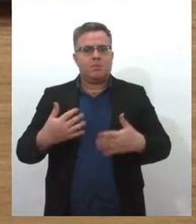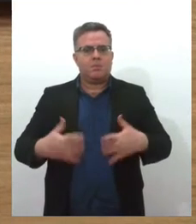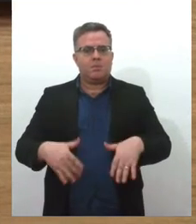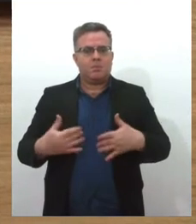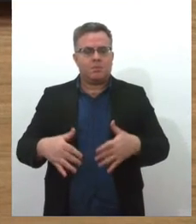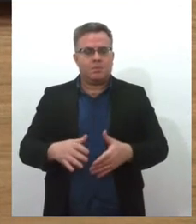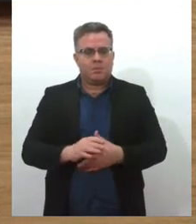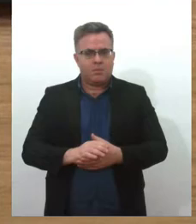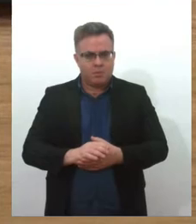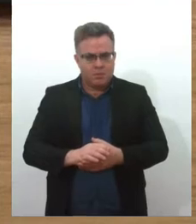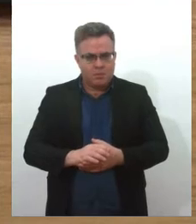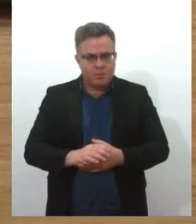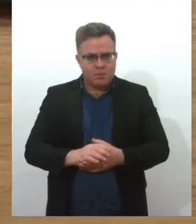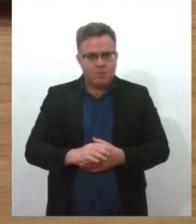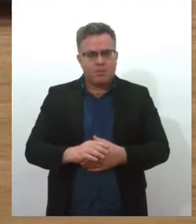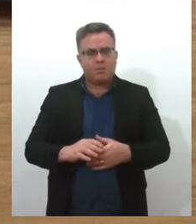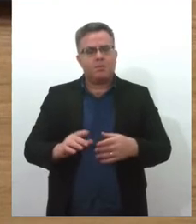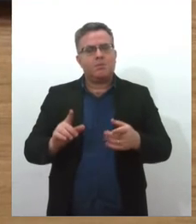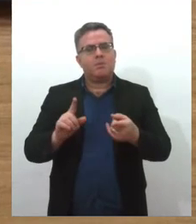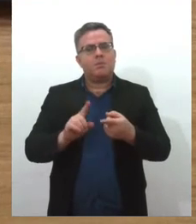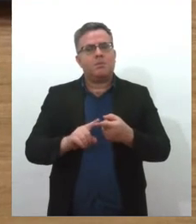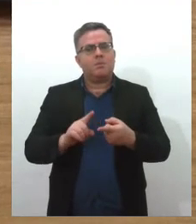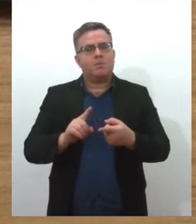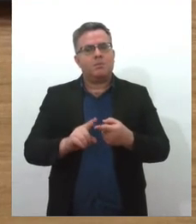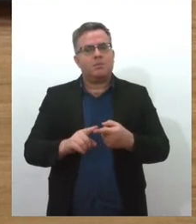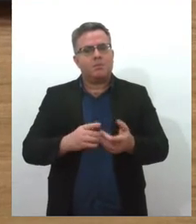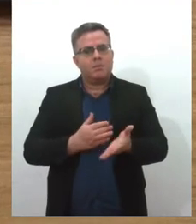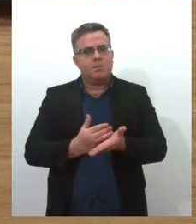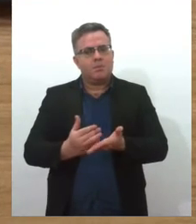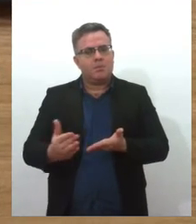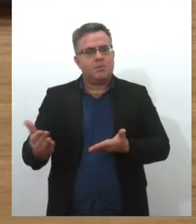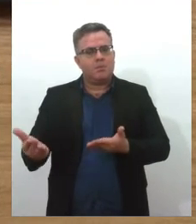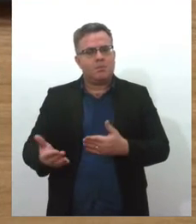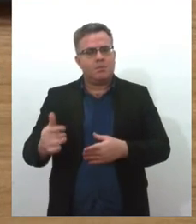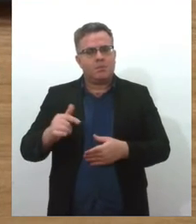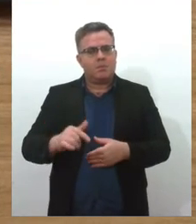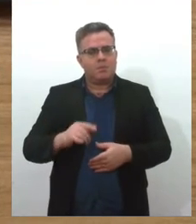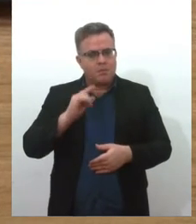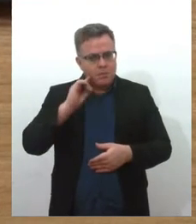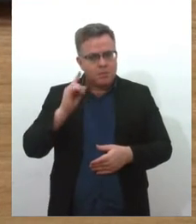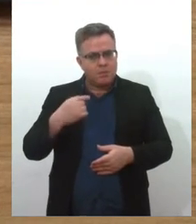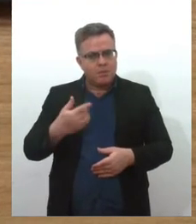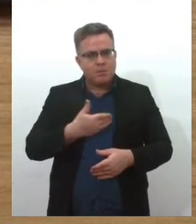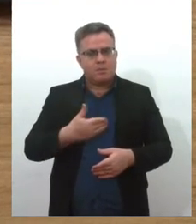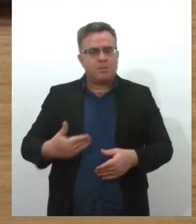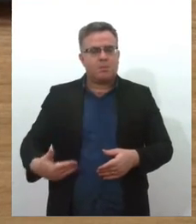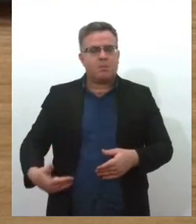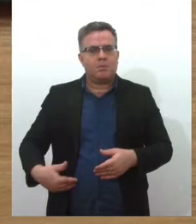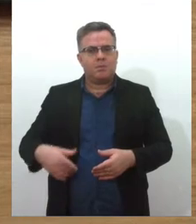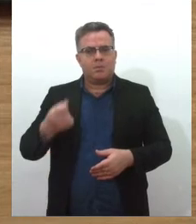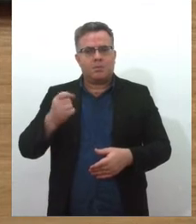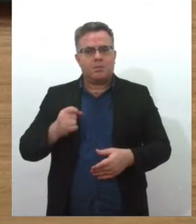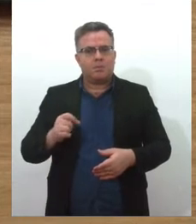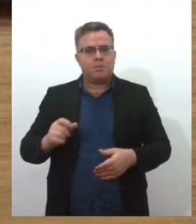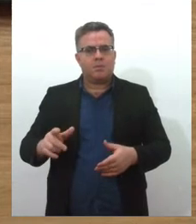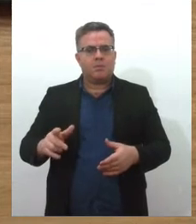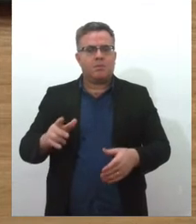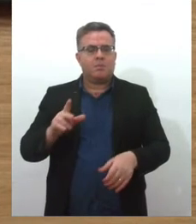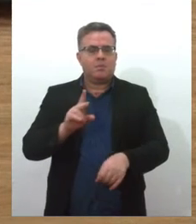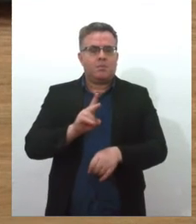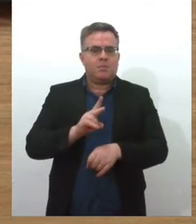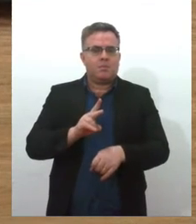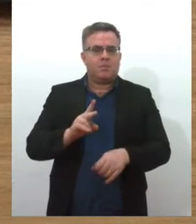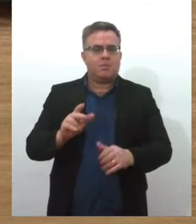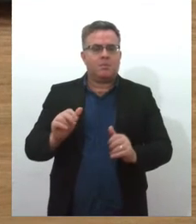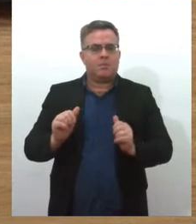de pobreza. E também, a partir de hoje, a Defensoria Pública do Estado entra em recesso e retomará